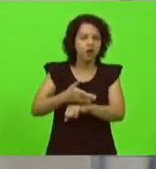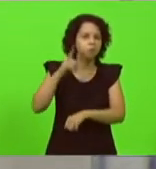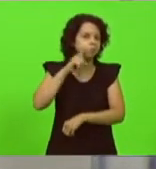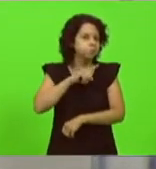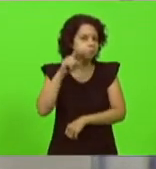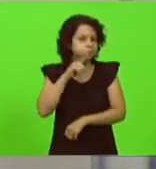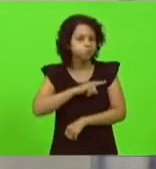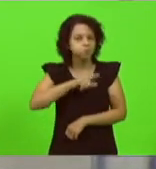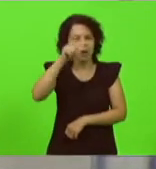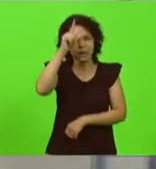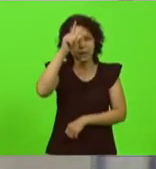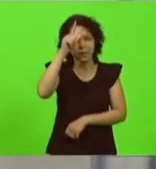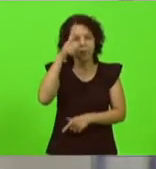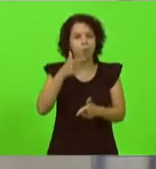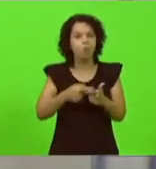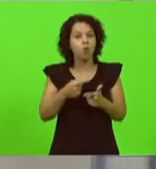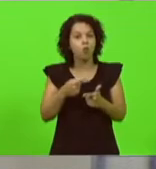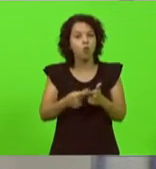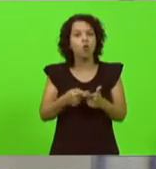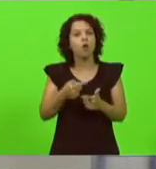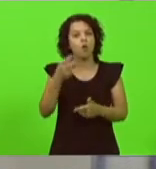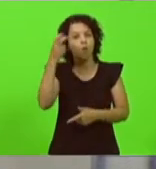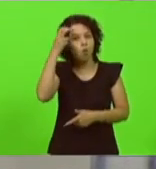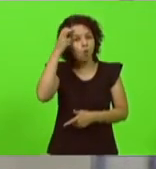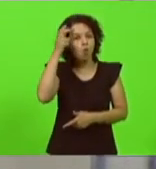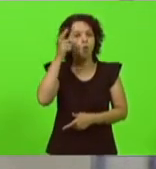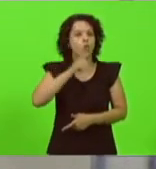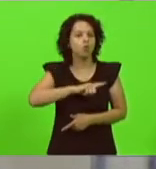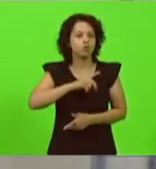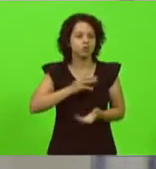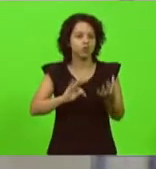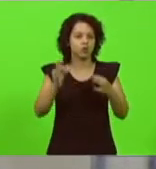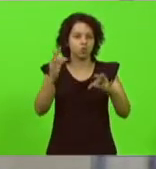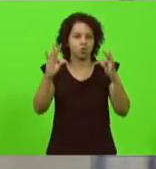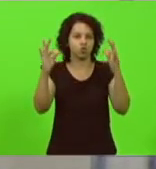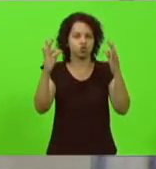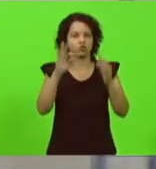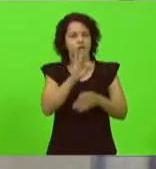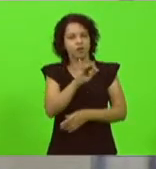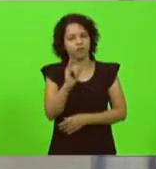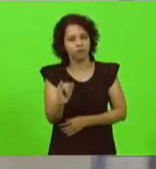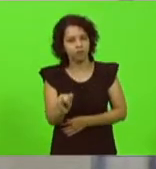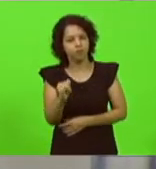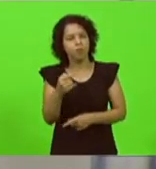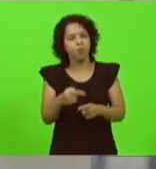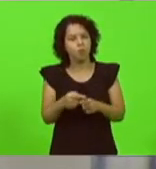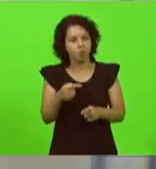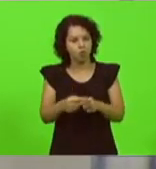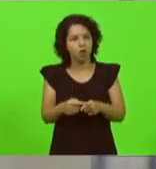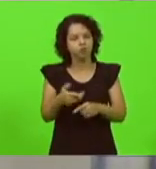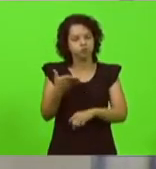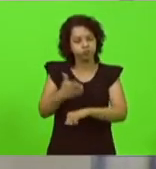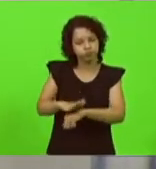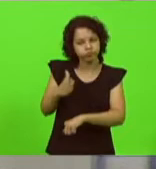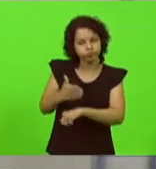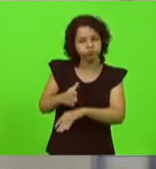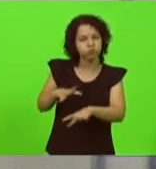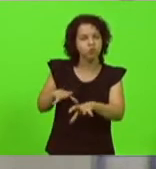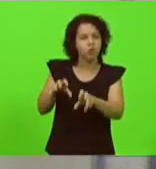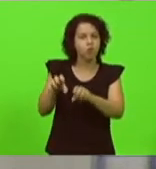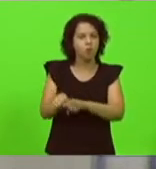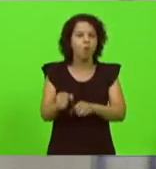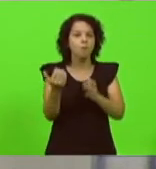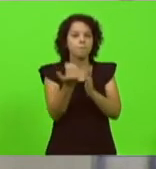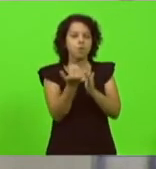porque adquiriram esse conhecimento em tecnologia da informação porque foram capacitados através do